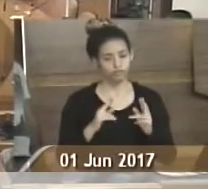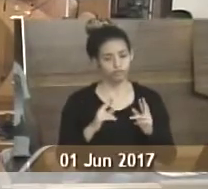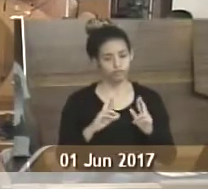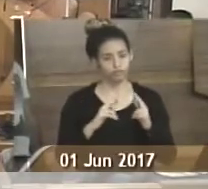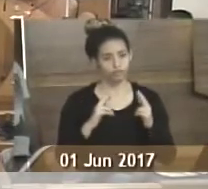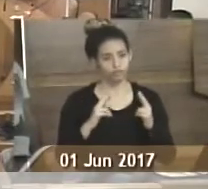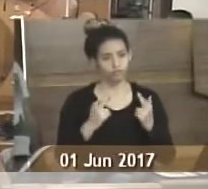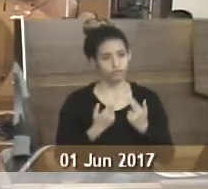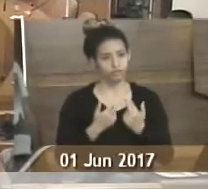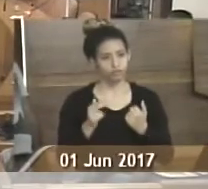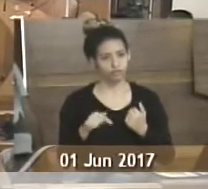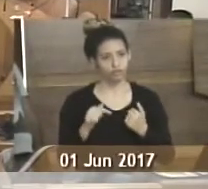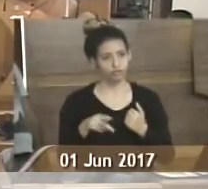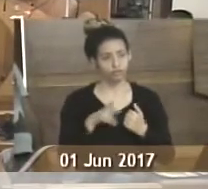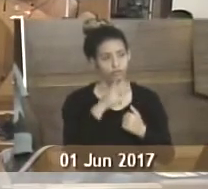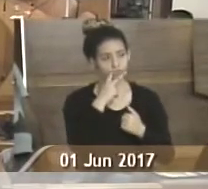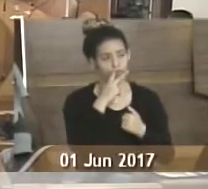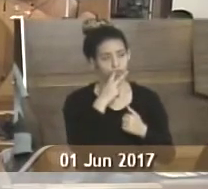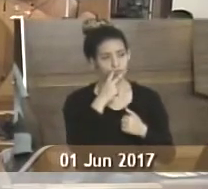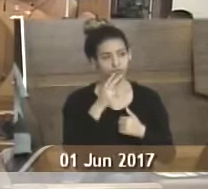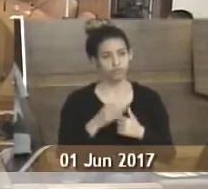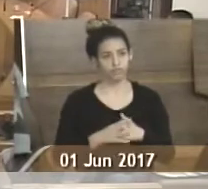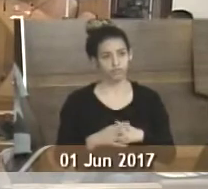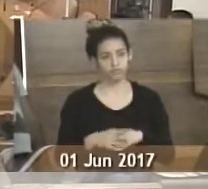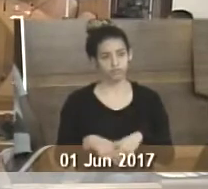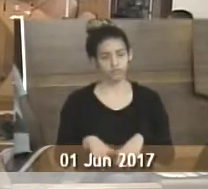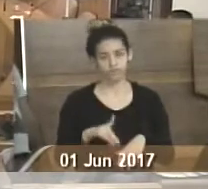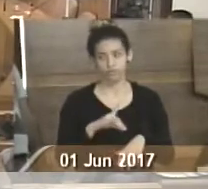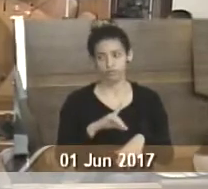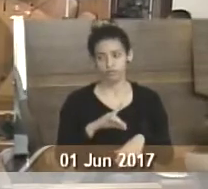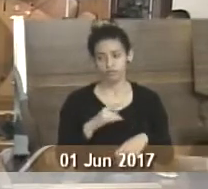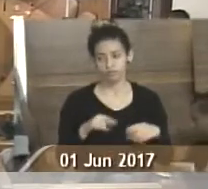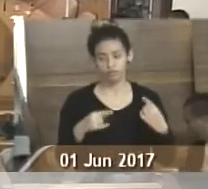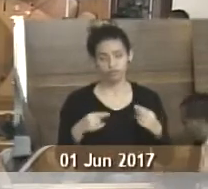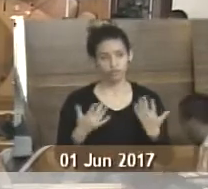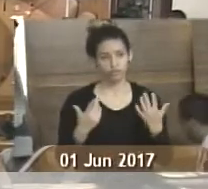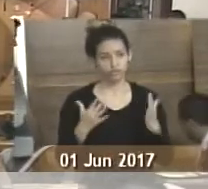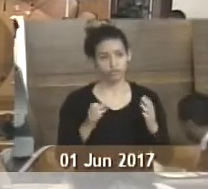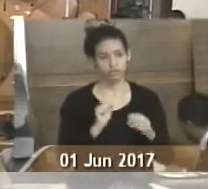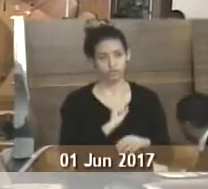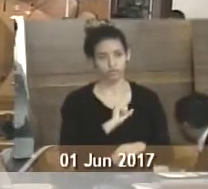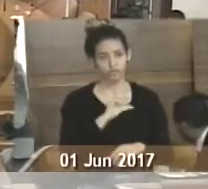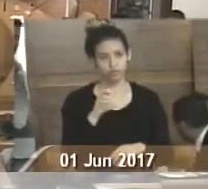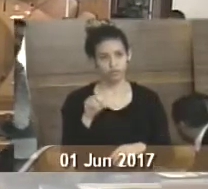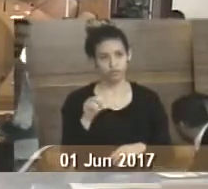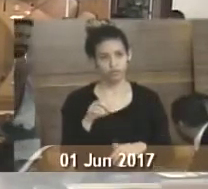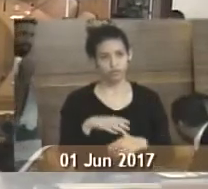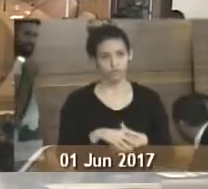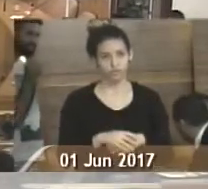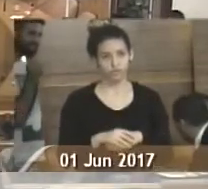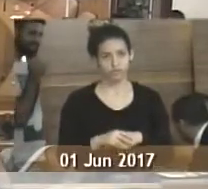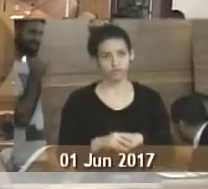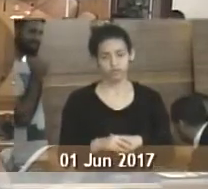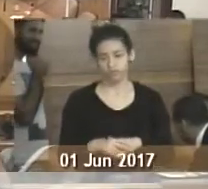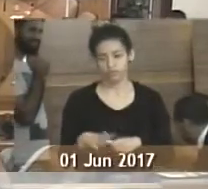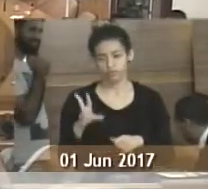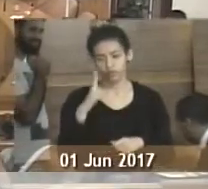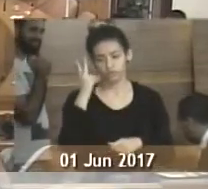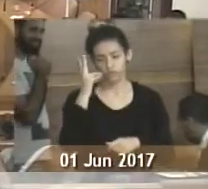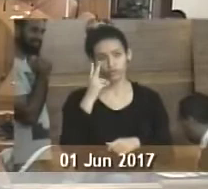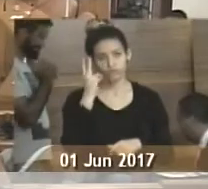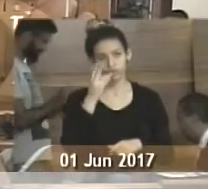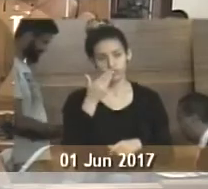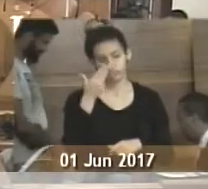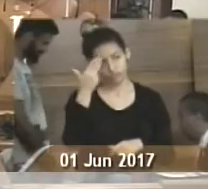o dia 10 de junho de 2017. Em discussão única, a moção de aplausos, número 9, de 2017, de autoria do